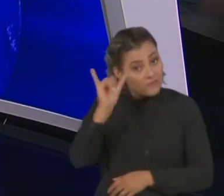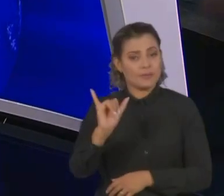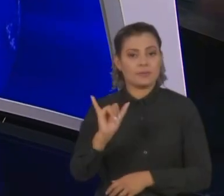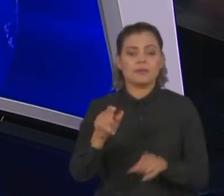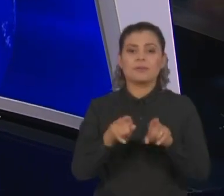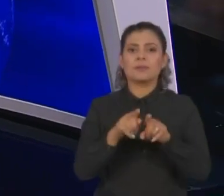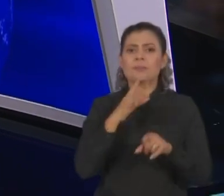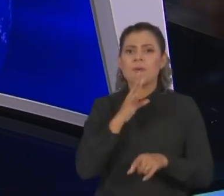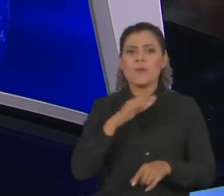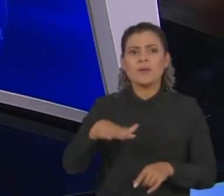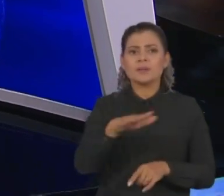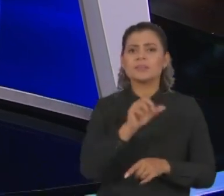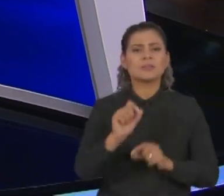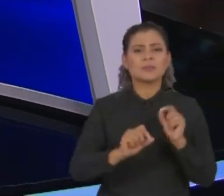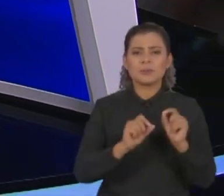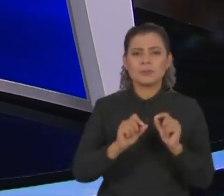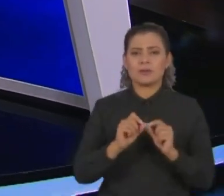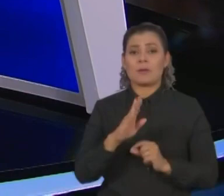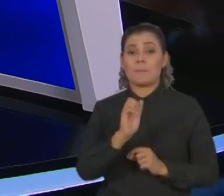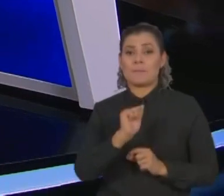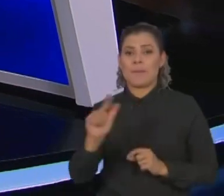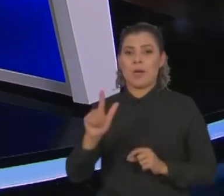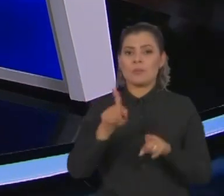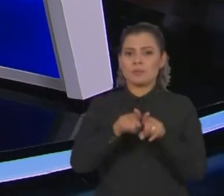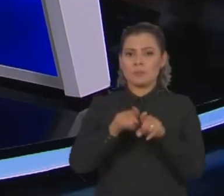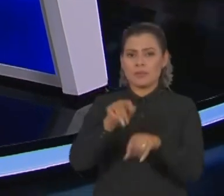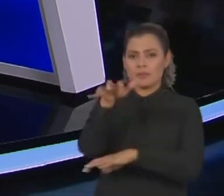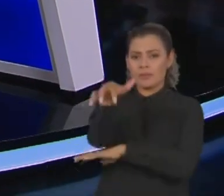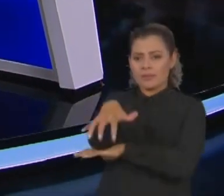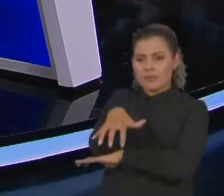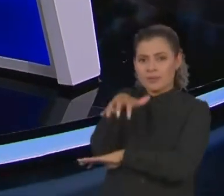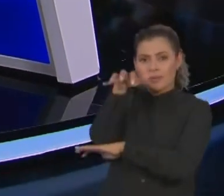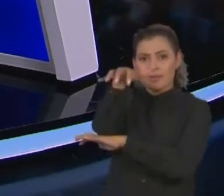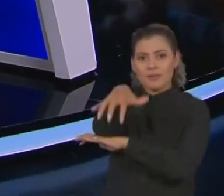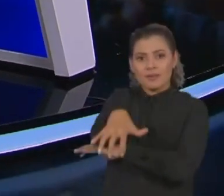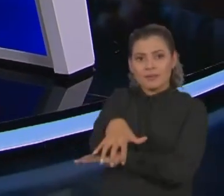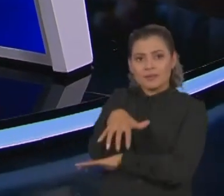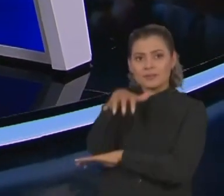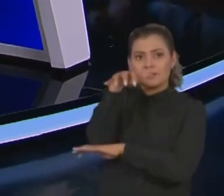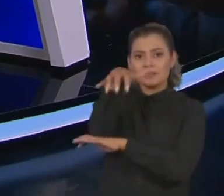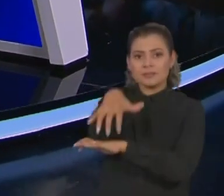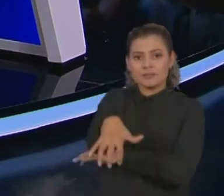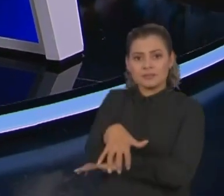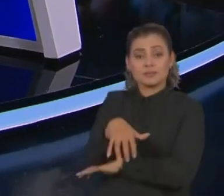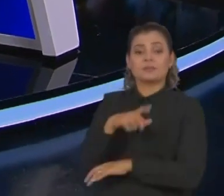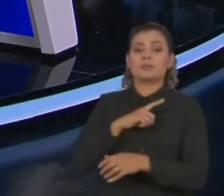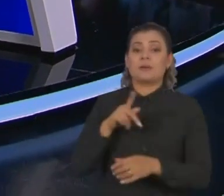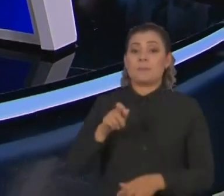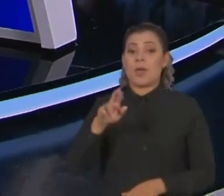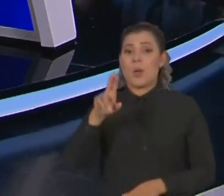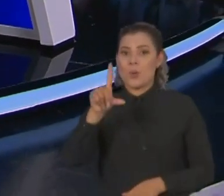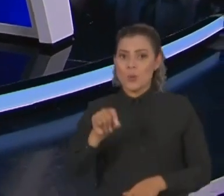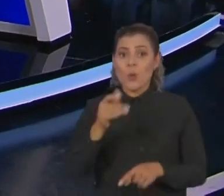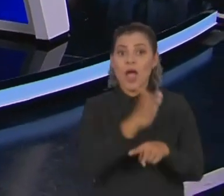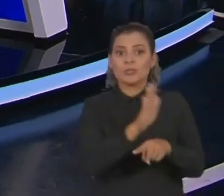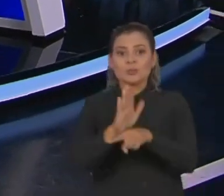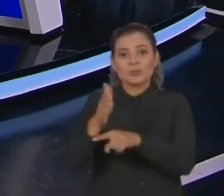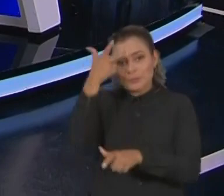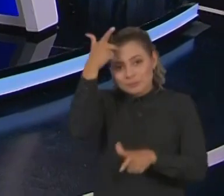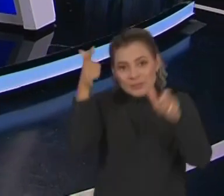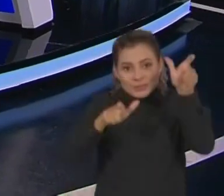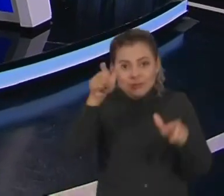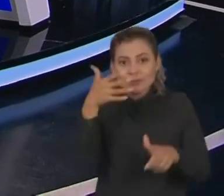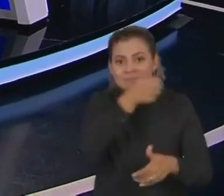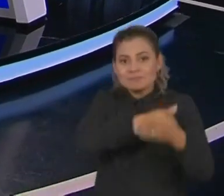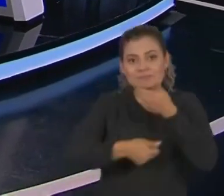vai conhecer o Paulo, um operador de retroescavadeira que ajudou dezenas de trabalhadores a chegar ao trabalho nesse dia de caos